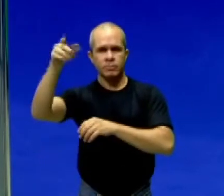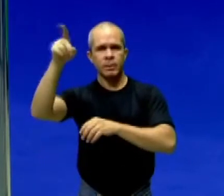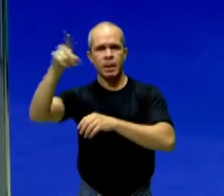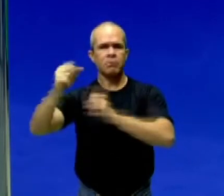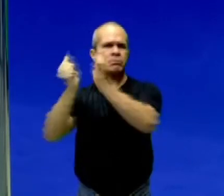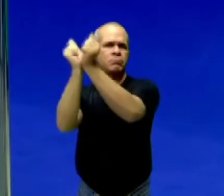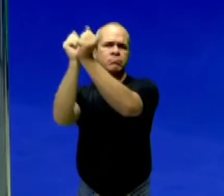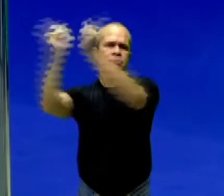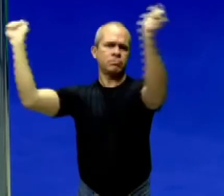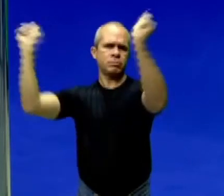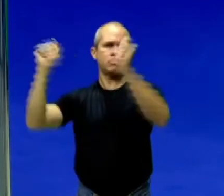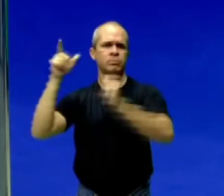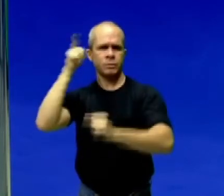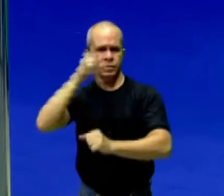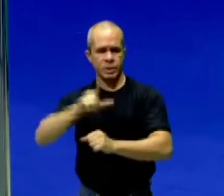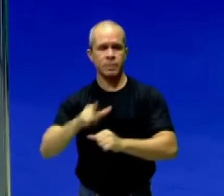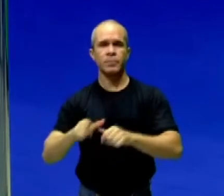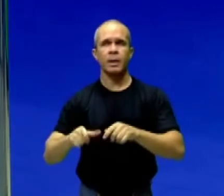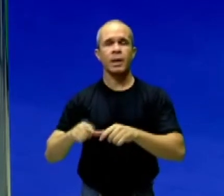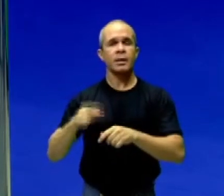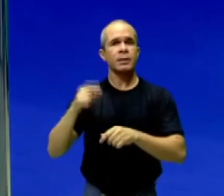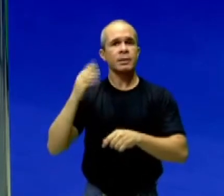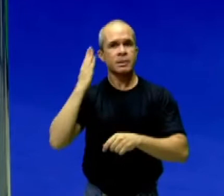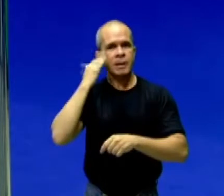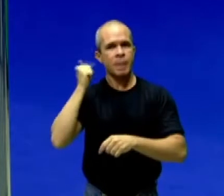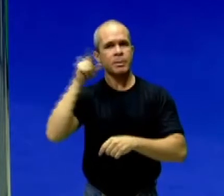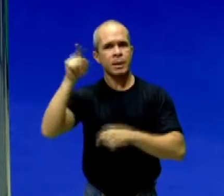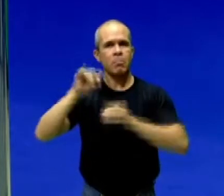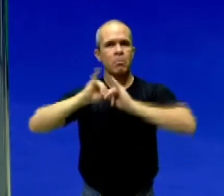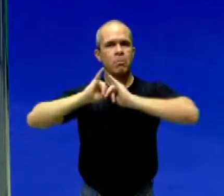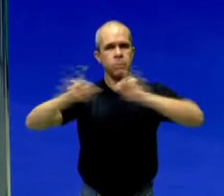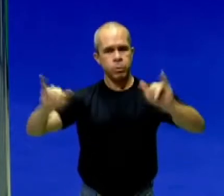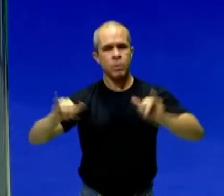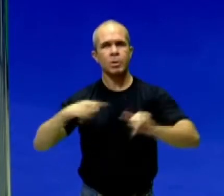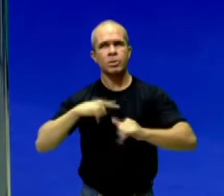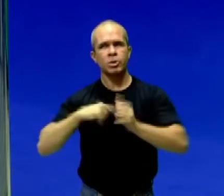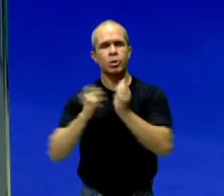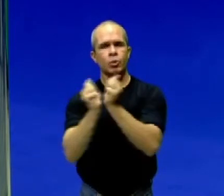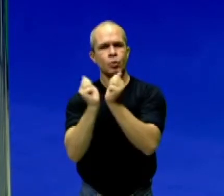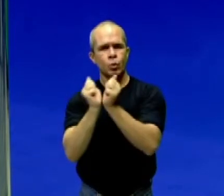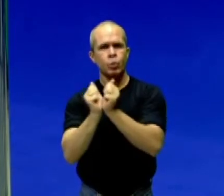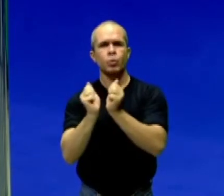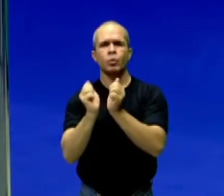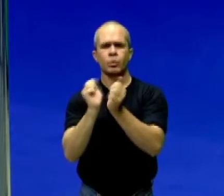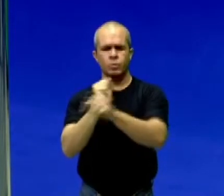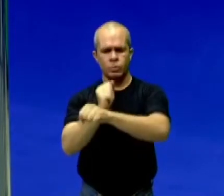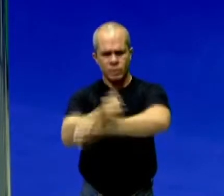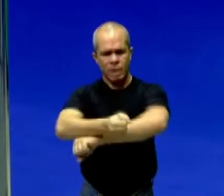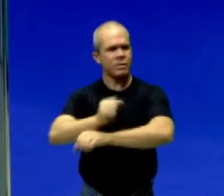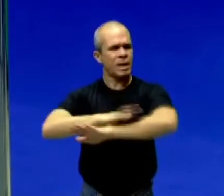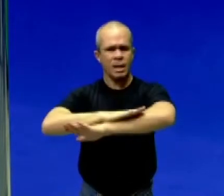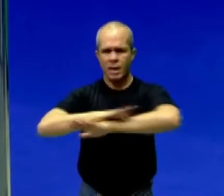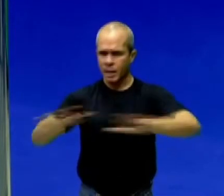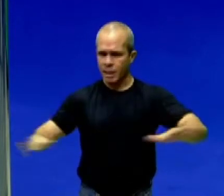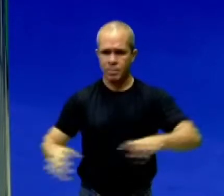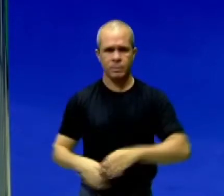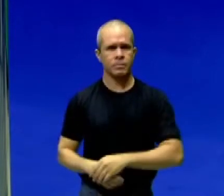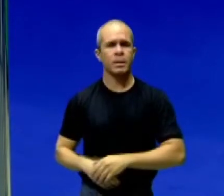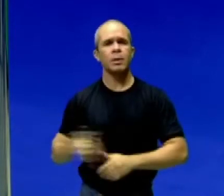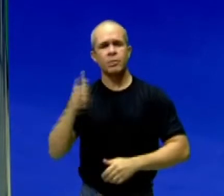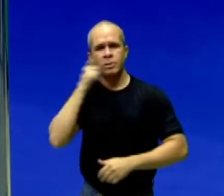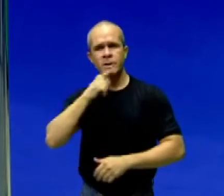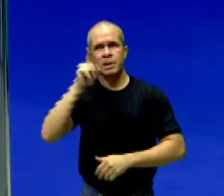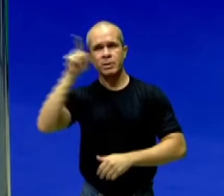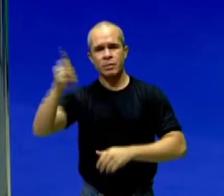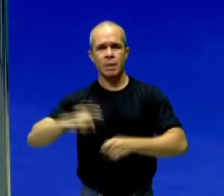e negros que também tinham sido libertos, que fizeram a revolução, deram a independência ao Haiti e os primeiros